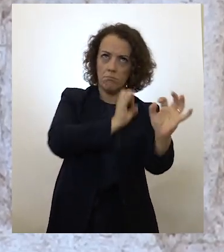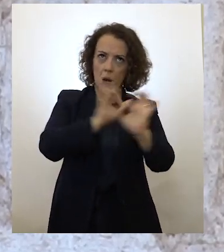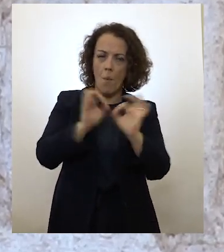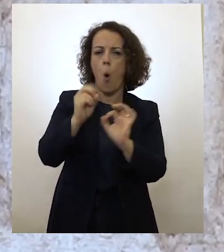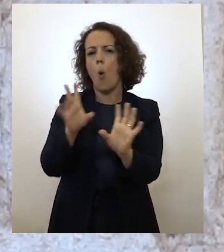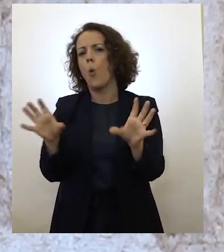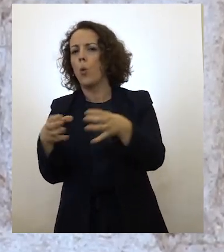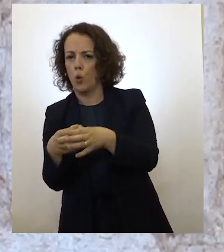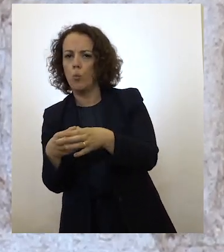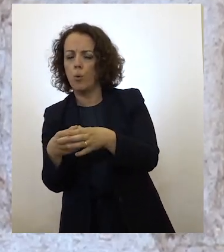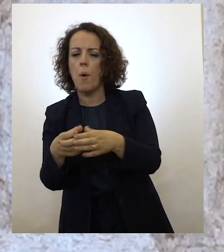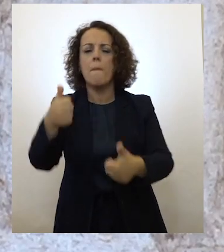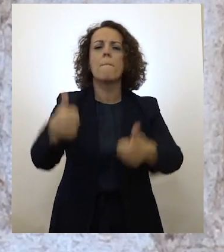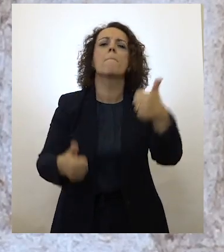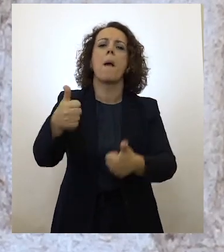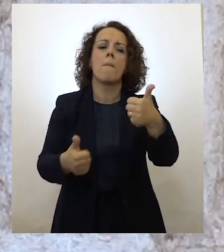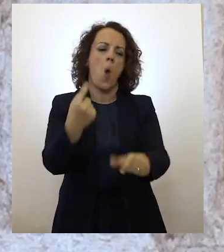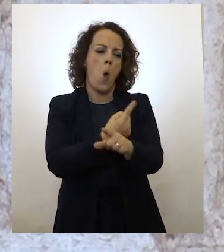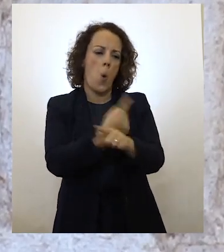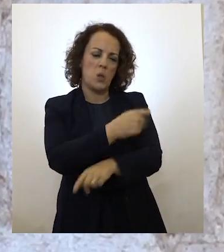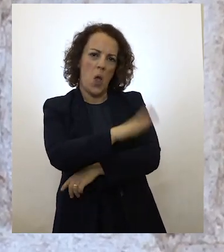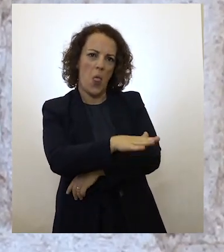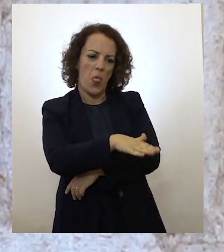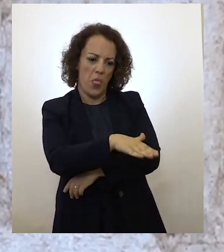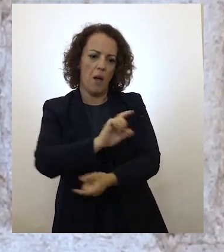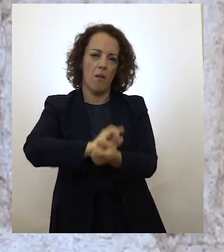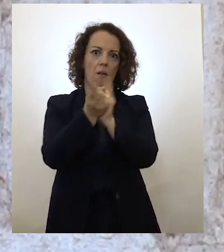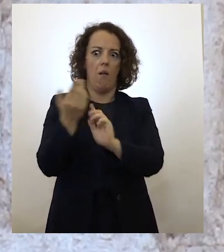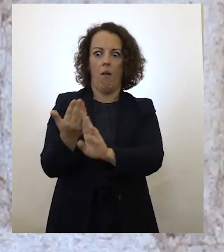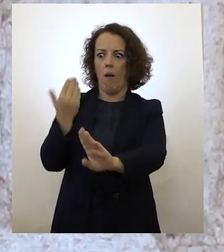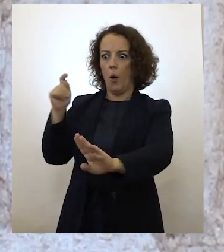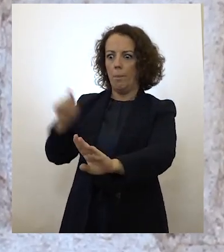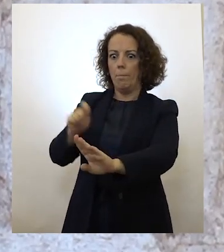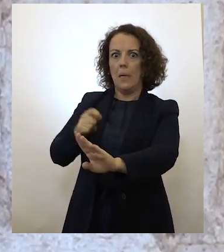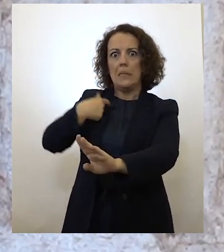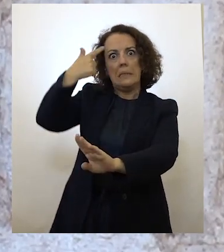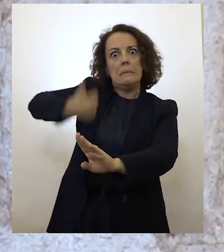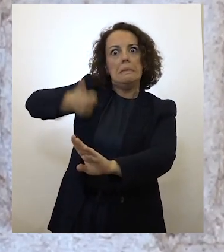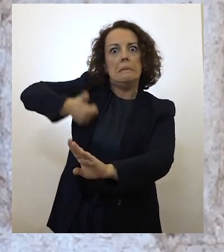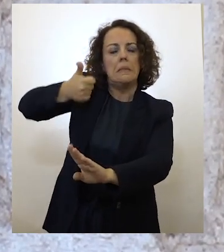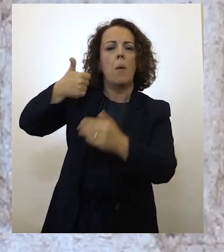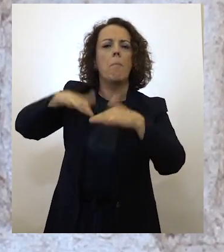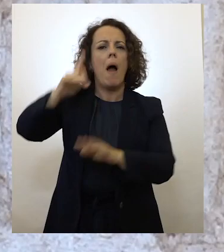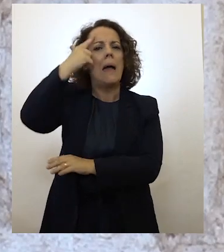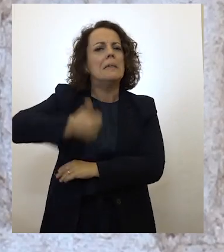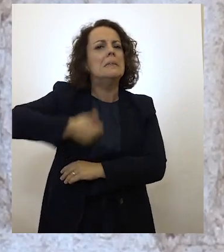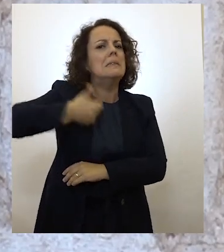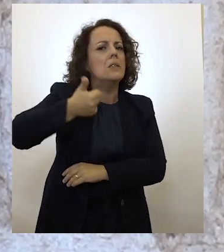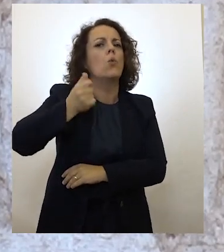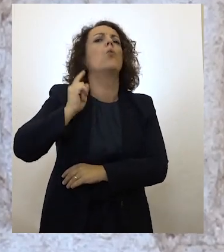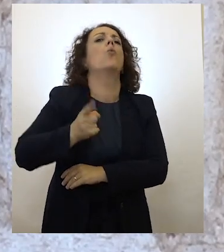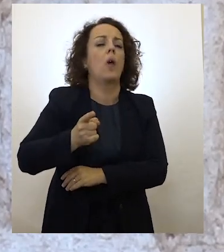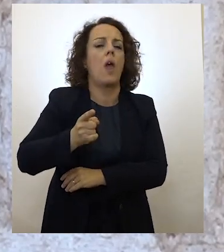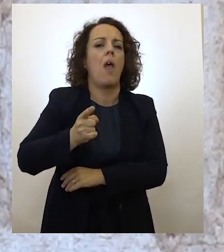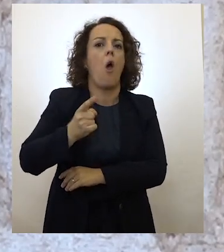o acessório àquilo que durante meses considerámos essencial, de fazer de conta que o essencial